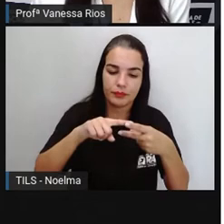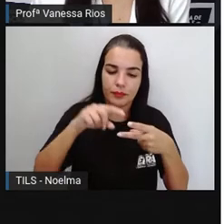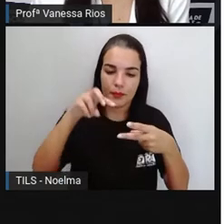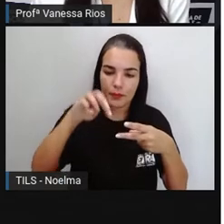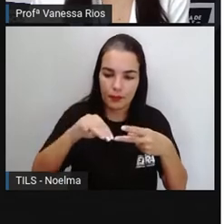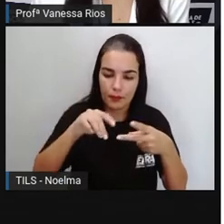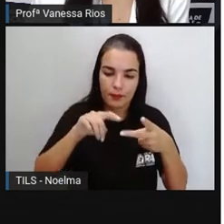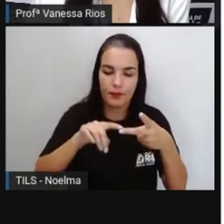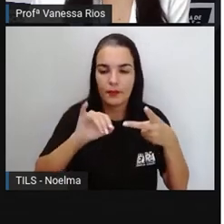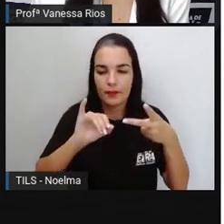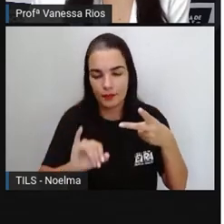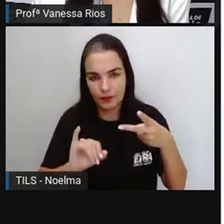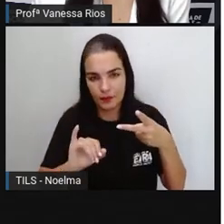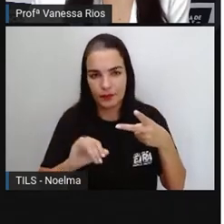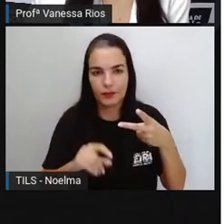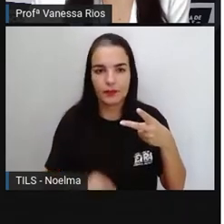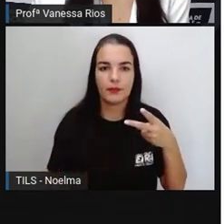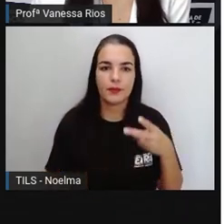imaterial.